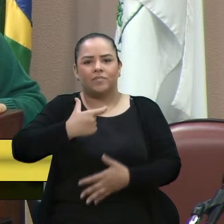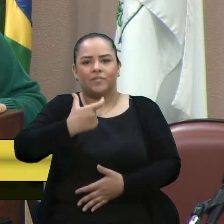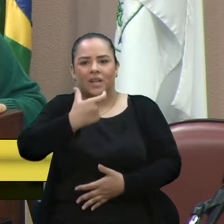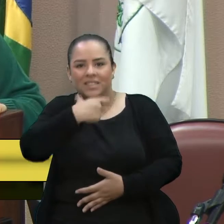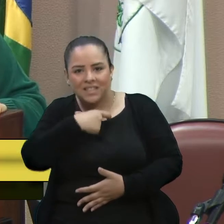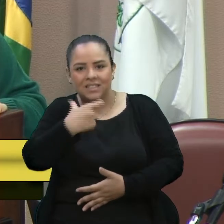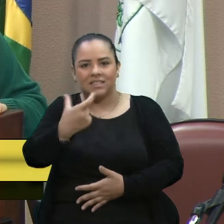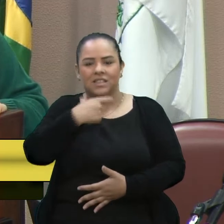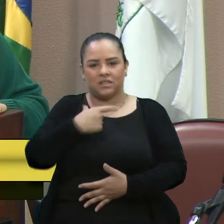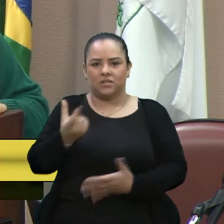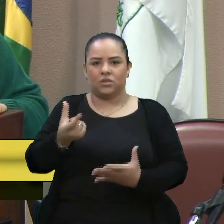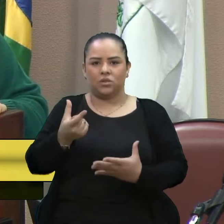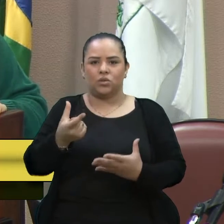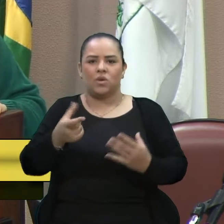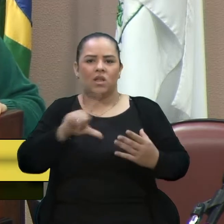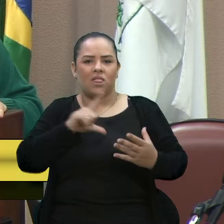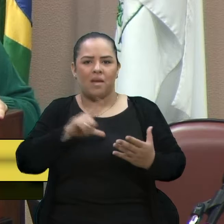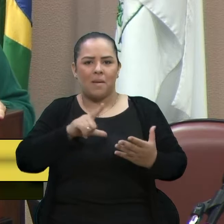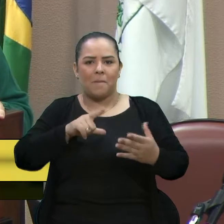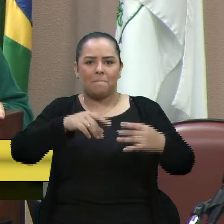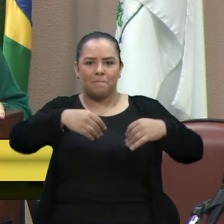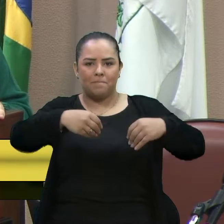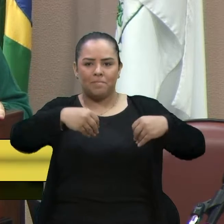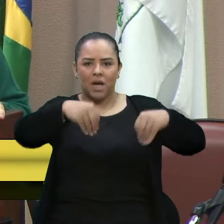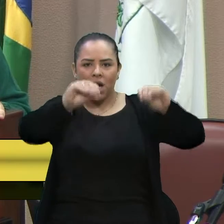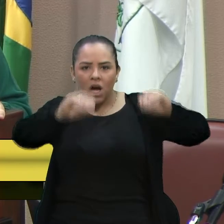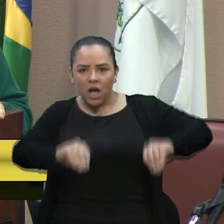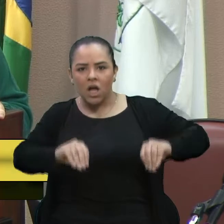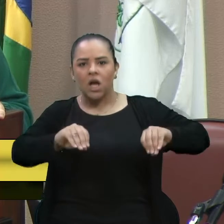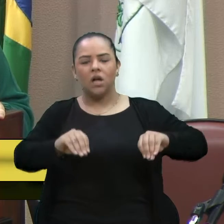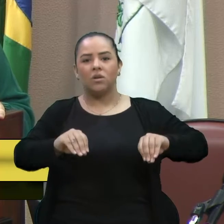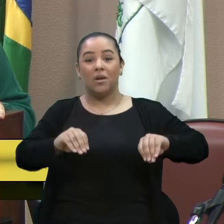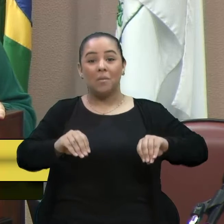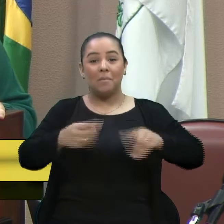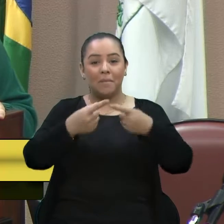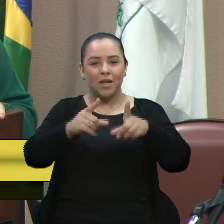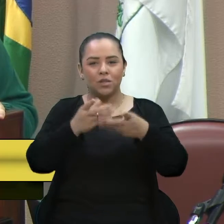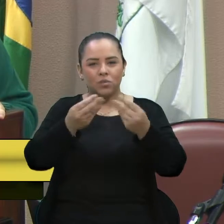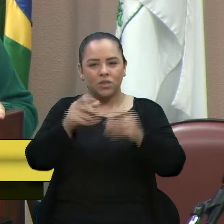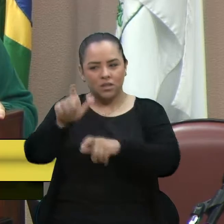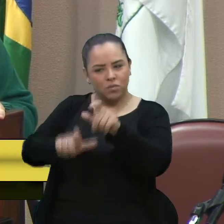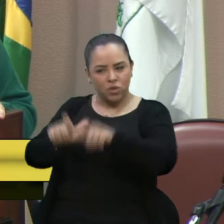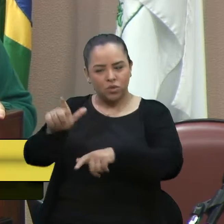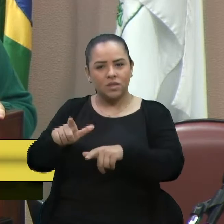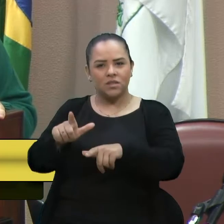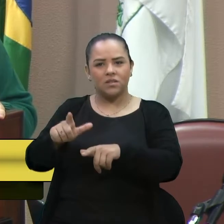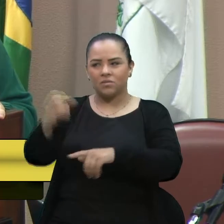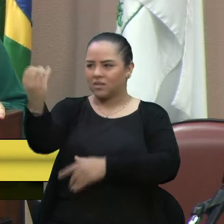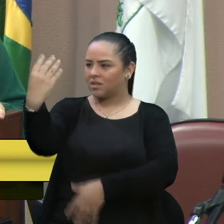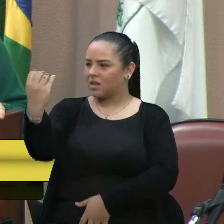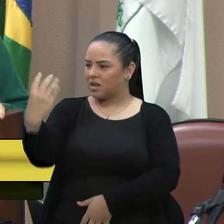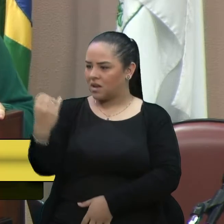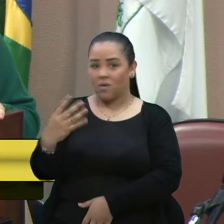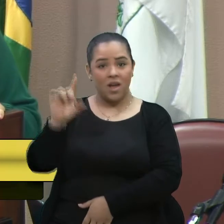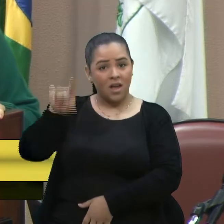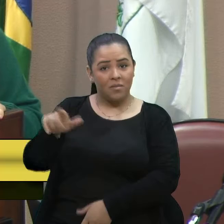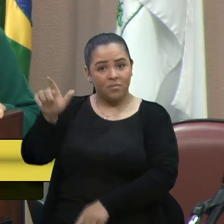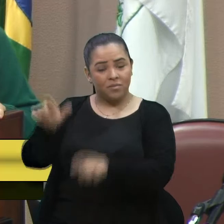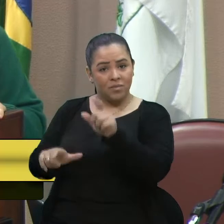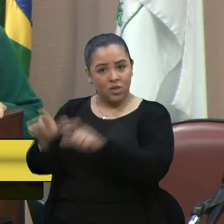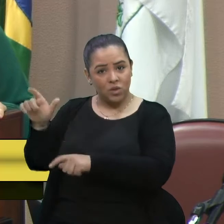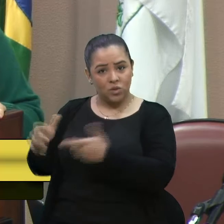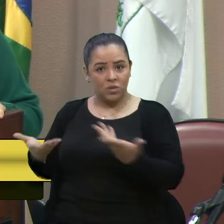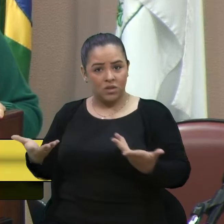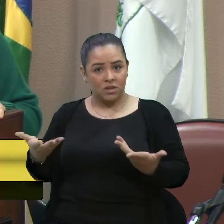Mas muitas dessas pessoas que estão nos semáforos, vereador Juliano Valim, são pessoas que estão para alimentar o